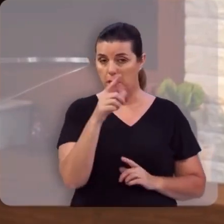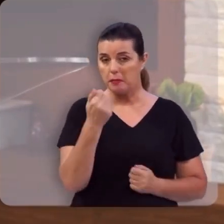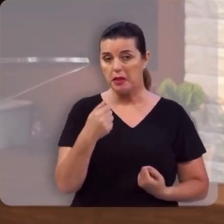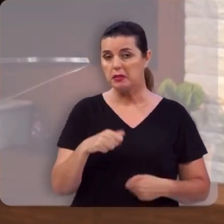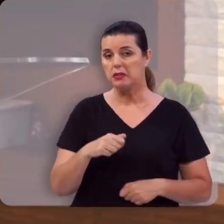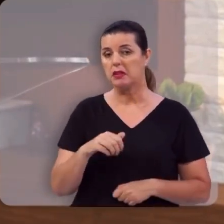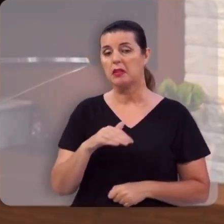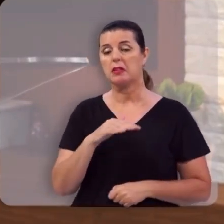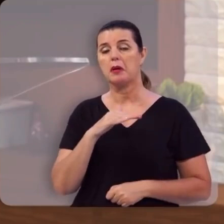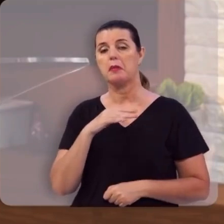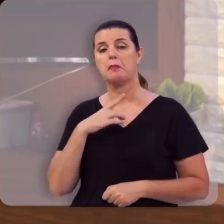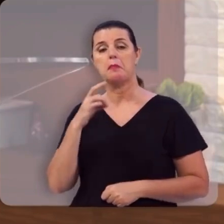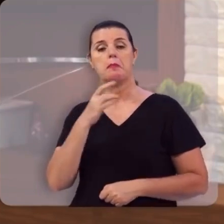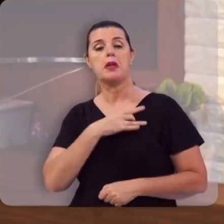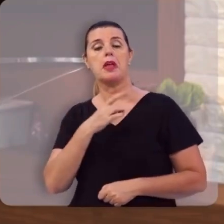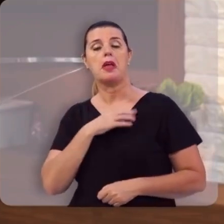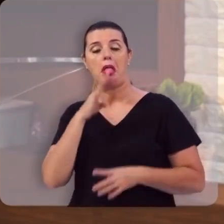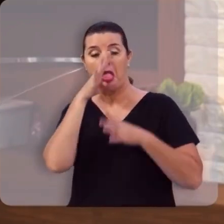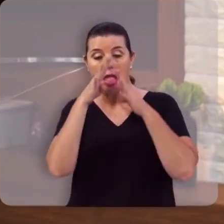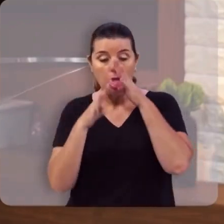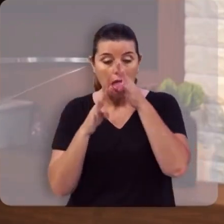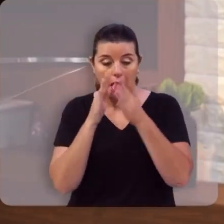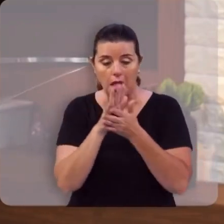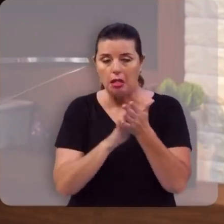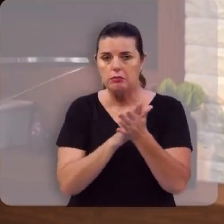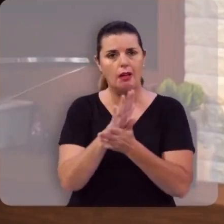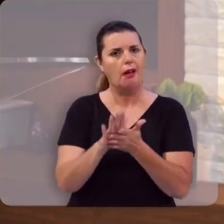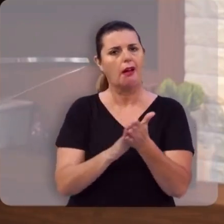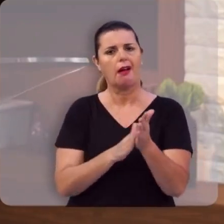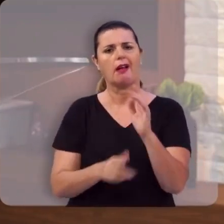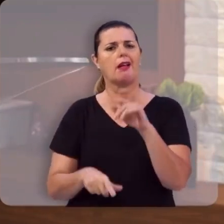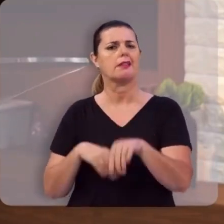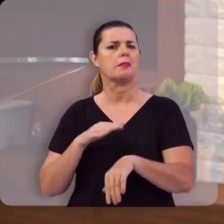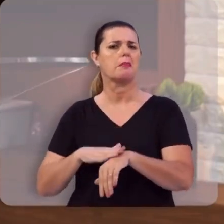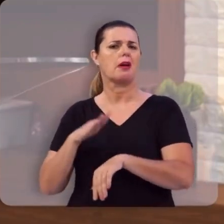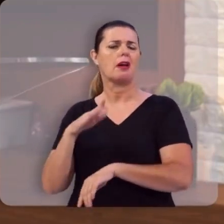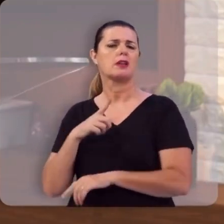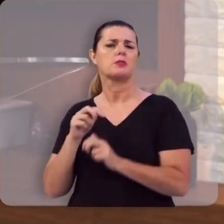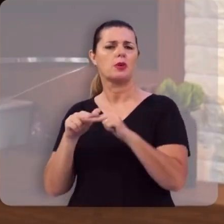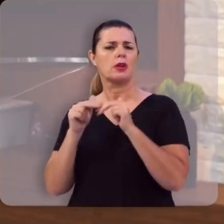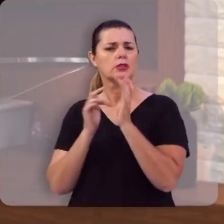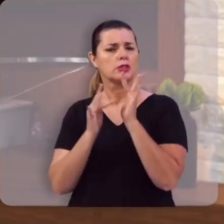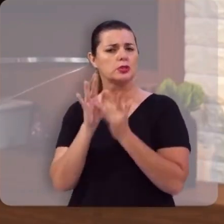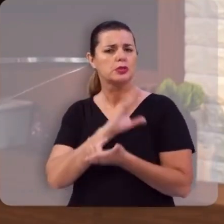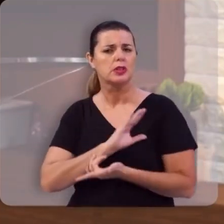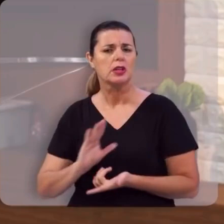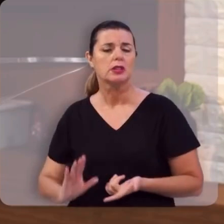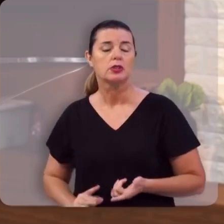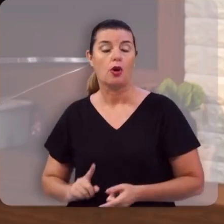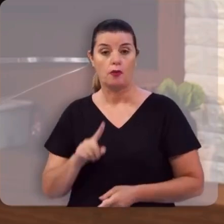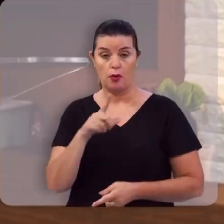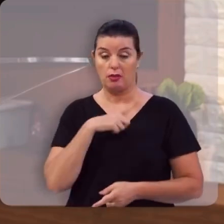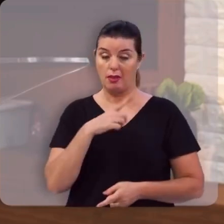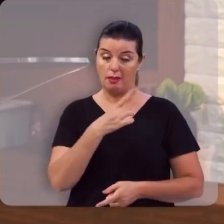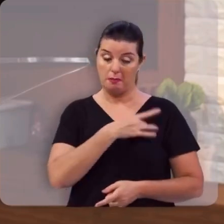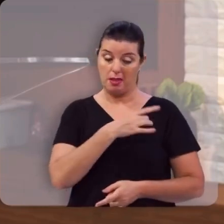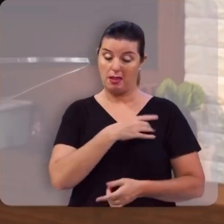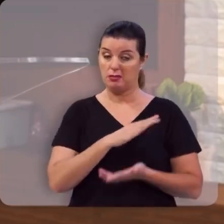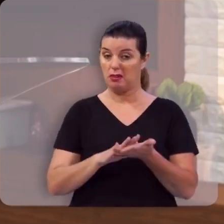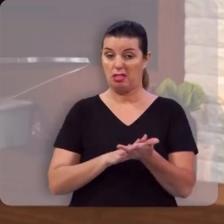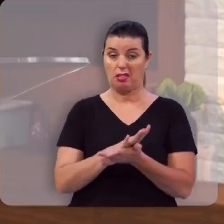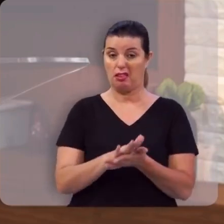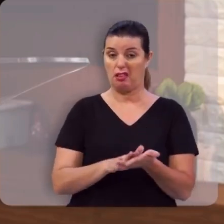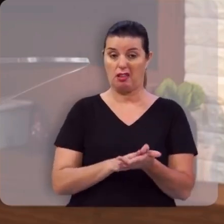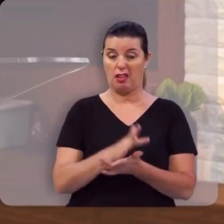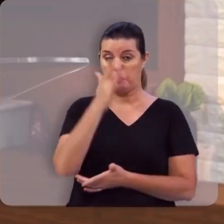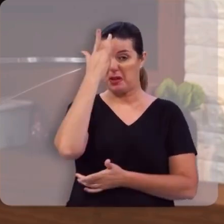medo mais de condenação, porque já há nenhuma condenação a mais para aqueles que estão em Cristo Jesus. Você não tem medo mais